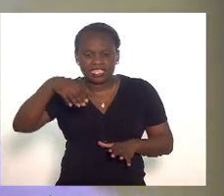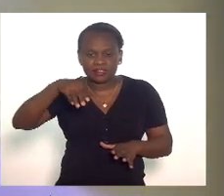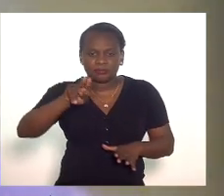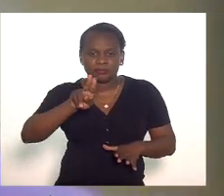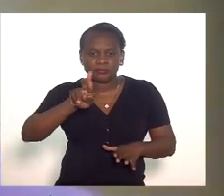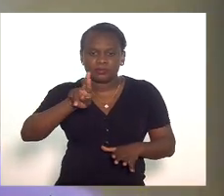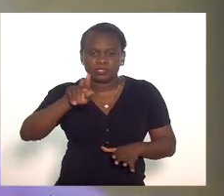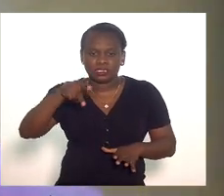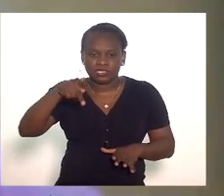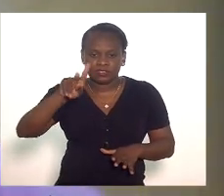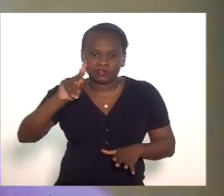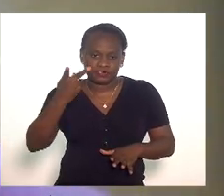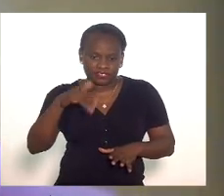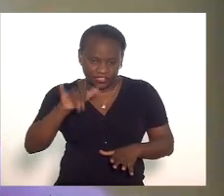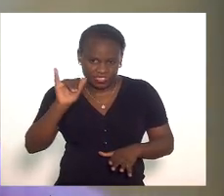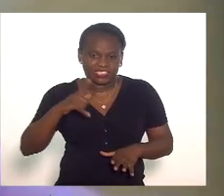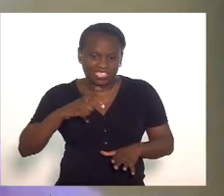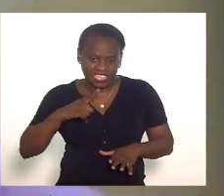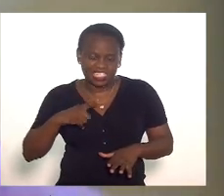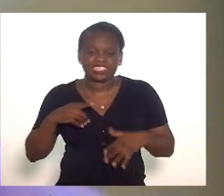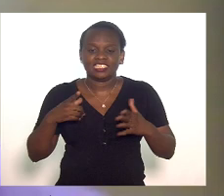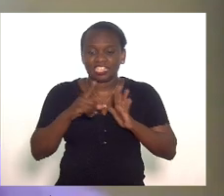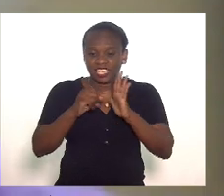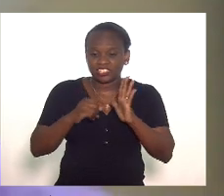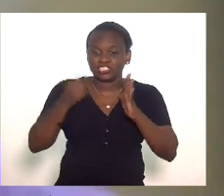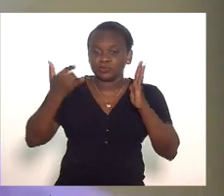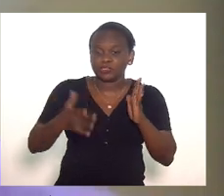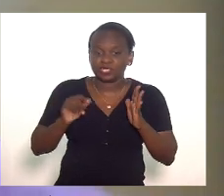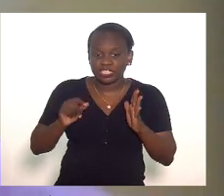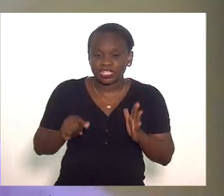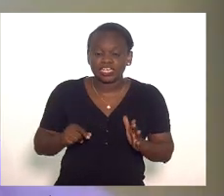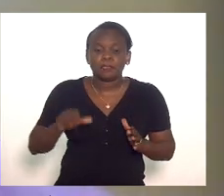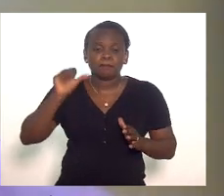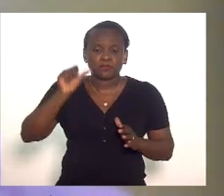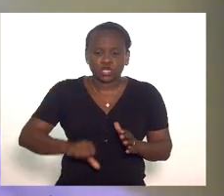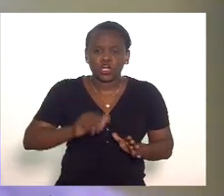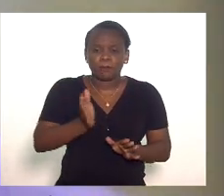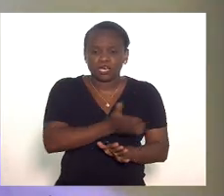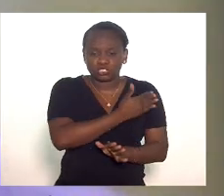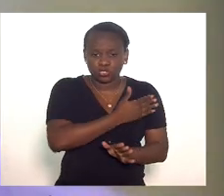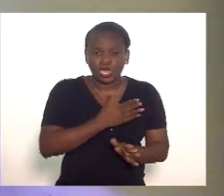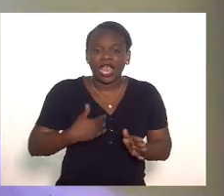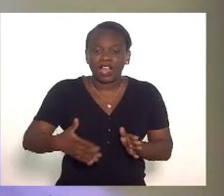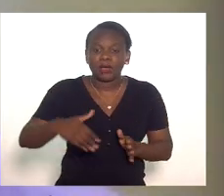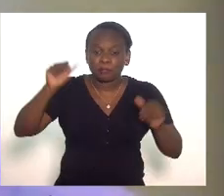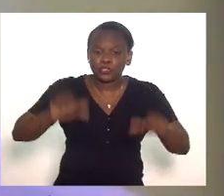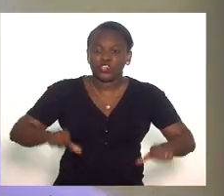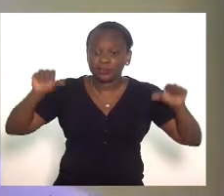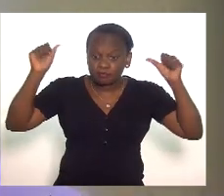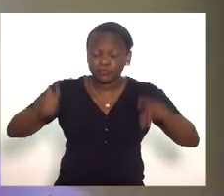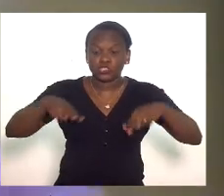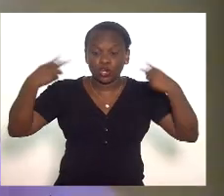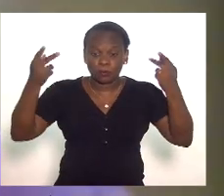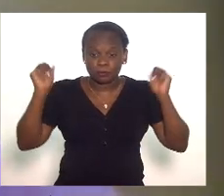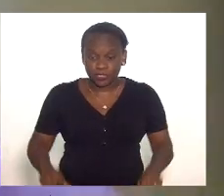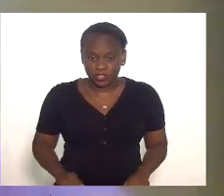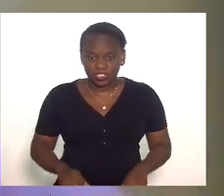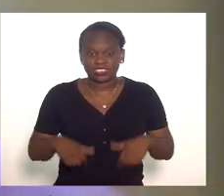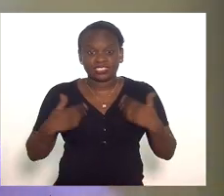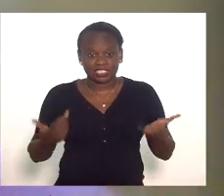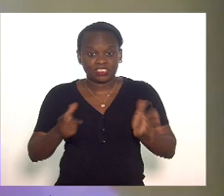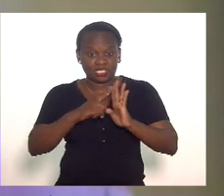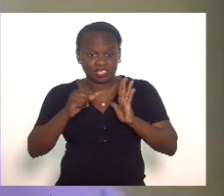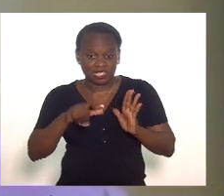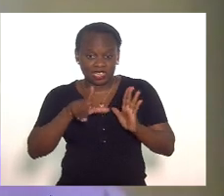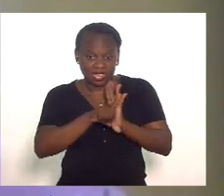em vigor porque a lei de Murphy tem um artigo que é o seguinte o pior já passou agora vem o muito pior pois bem esse artigo da